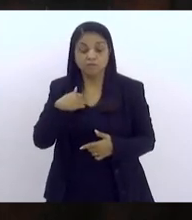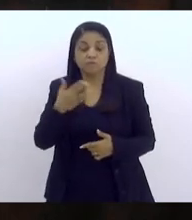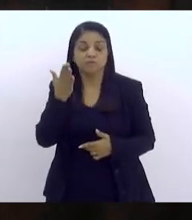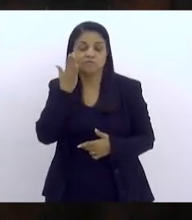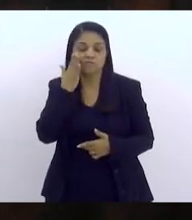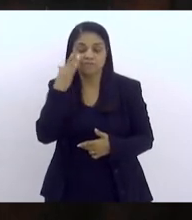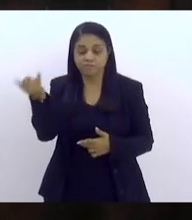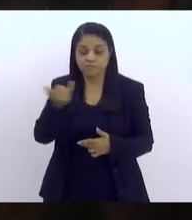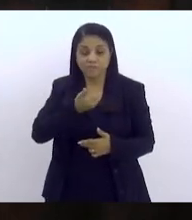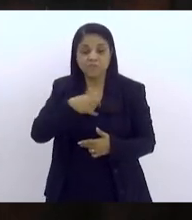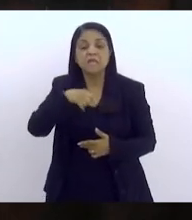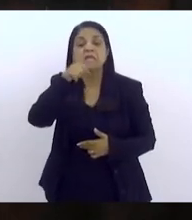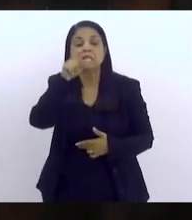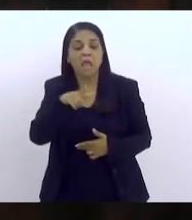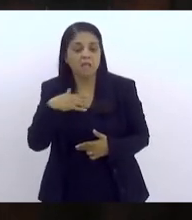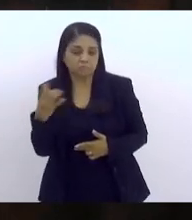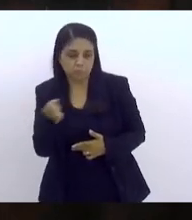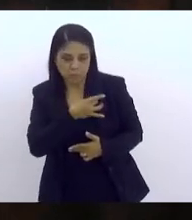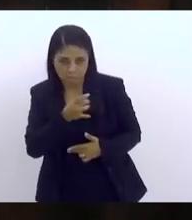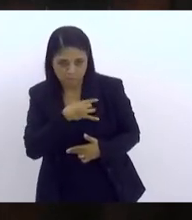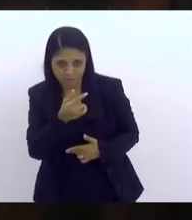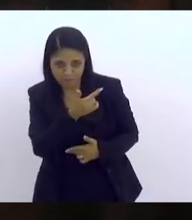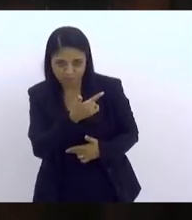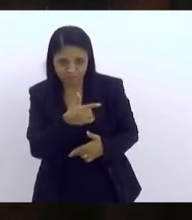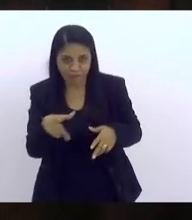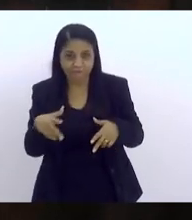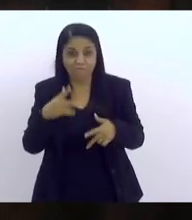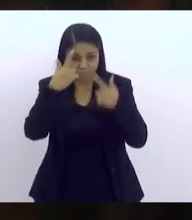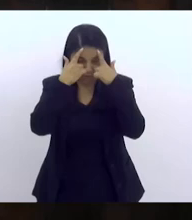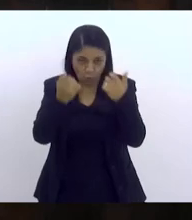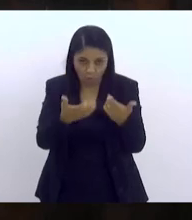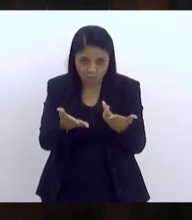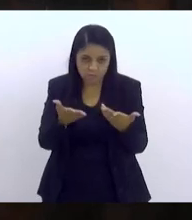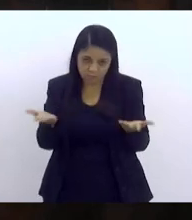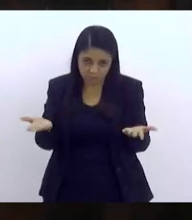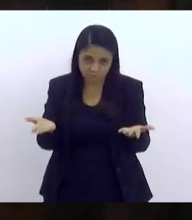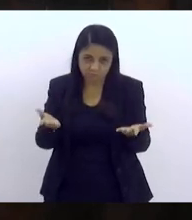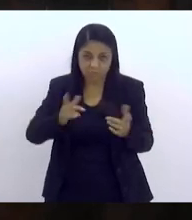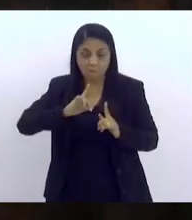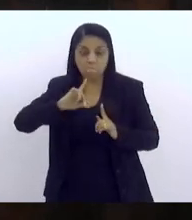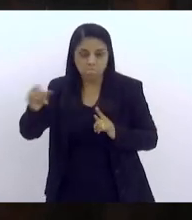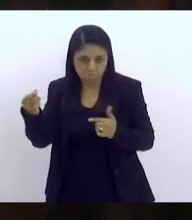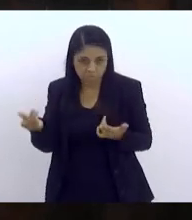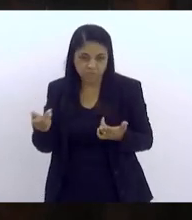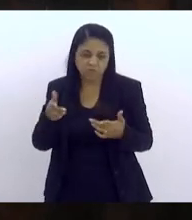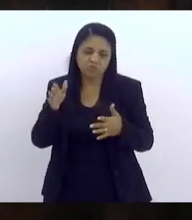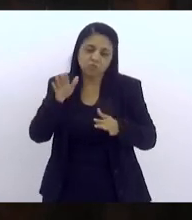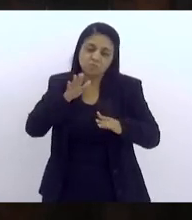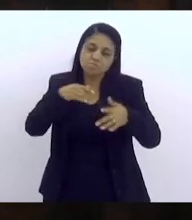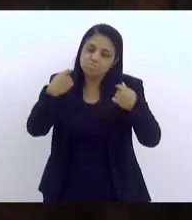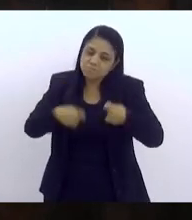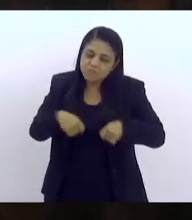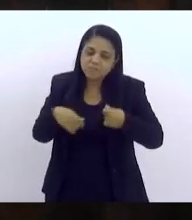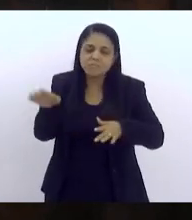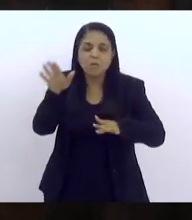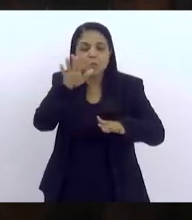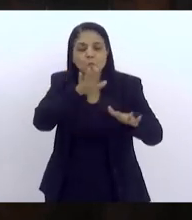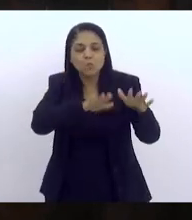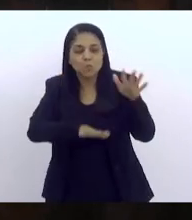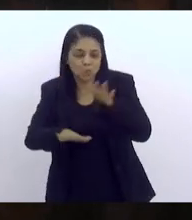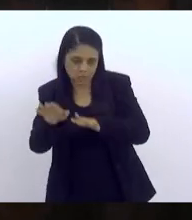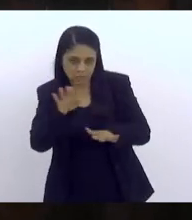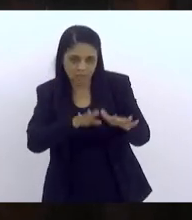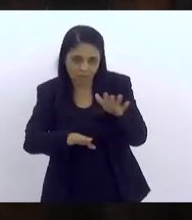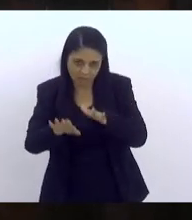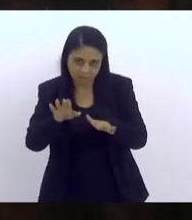ou quer sair correndo dele, ou quer destruí-lo. Então, nós temos que tomar cuidado com a construção dos bichos